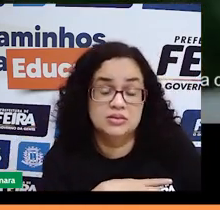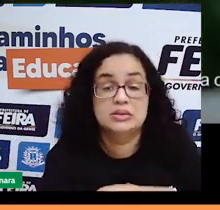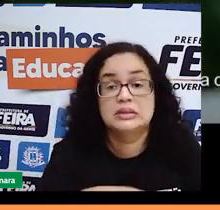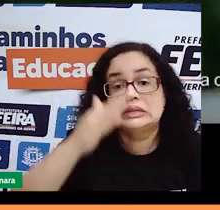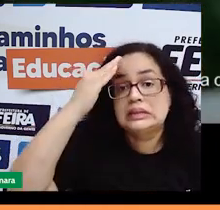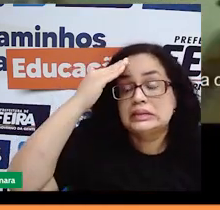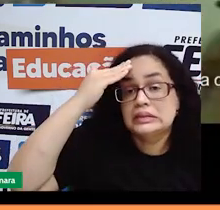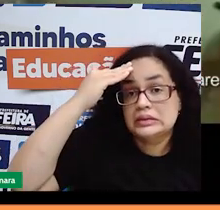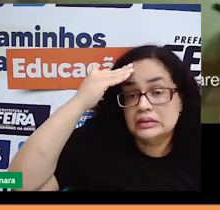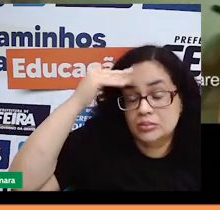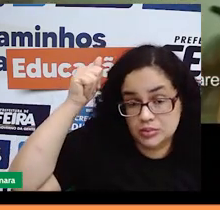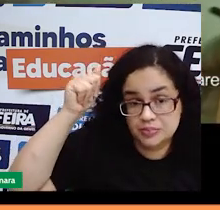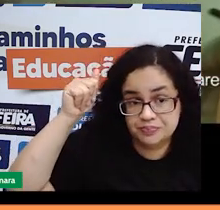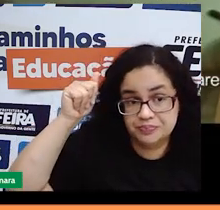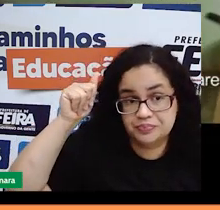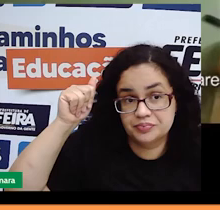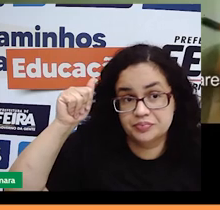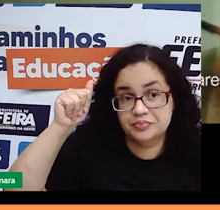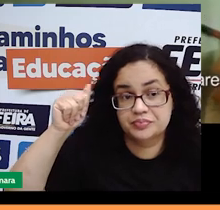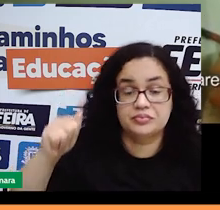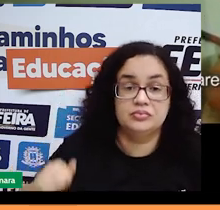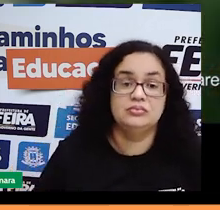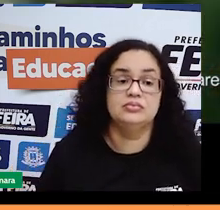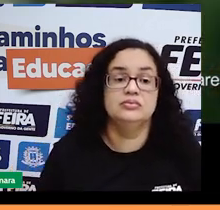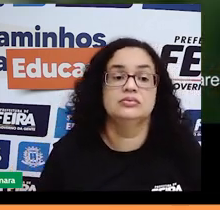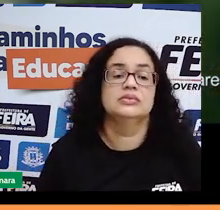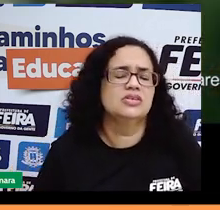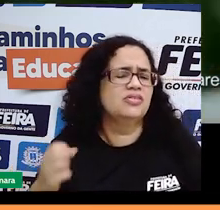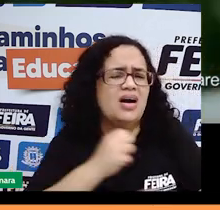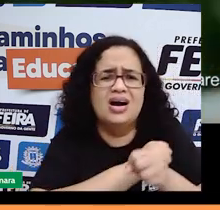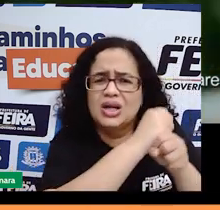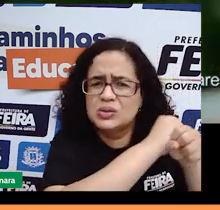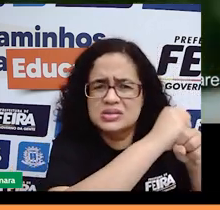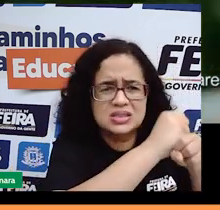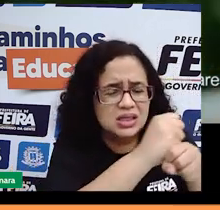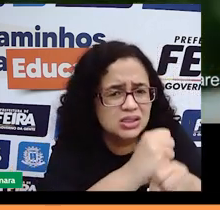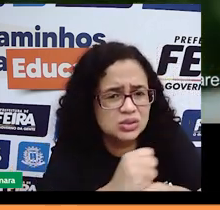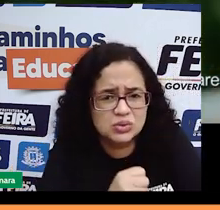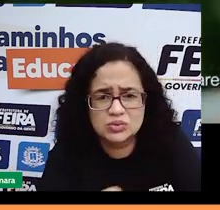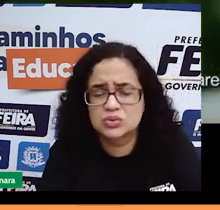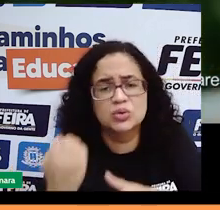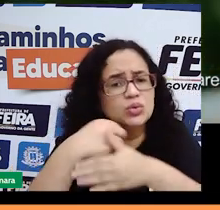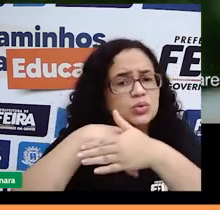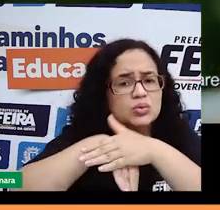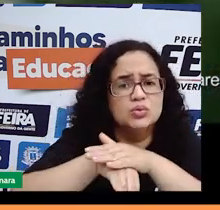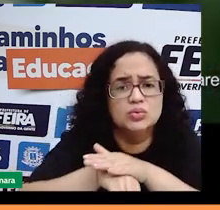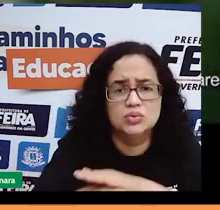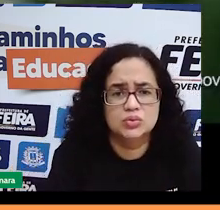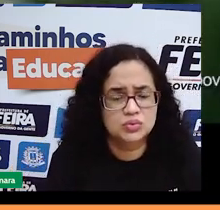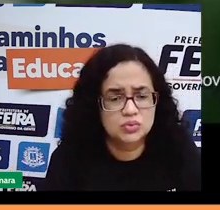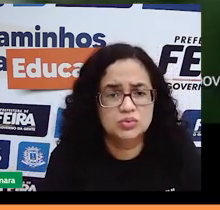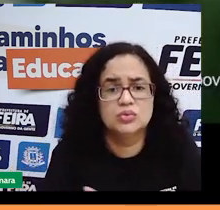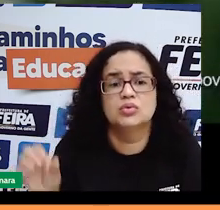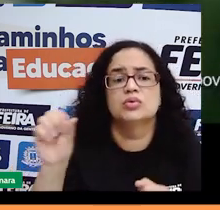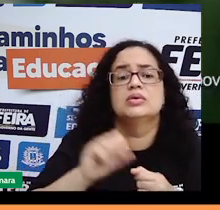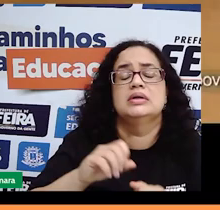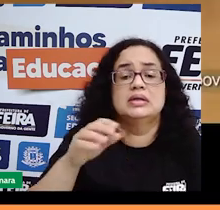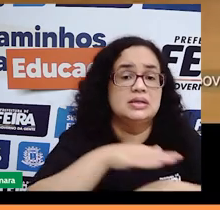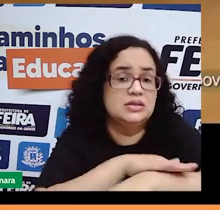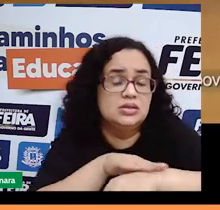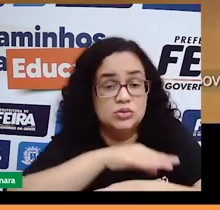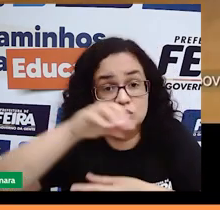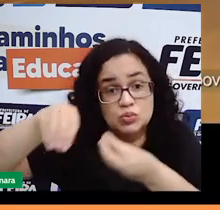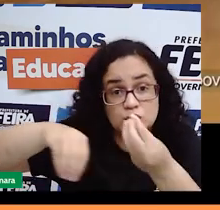tradicionais, muitos deles milenares, específicos, relacionados a determinadas formações étnicas, determinados